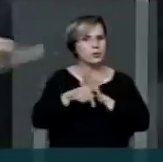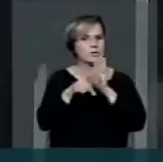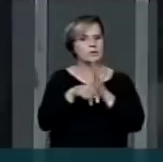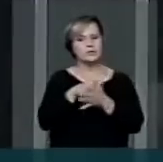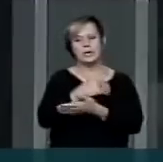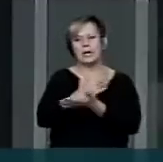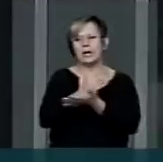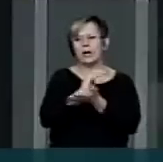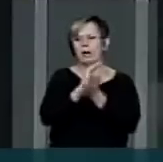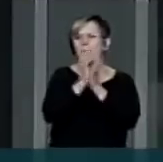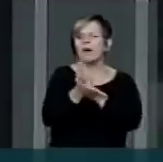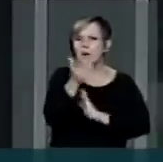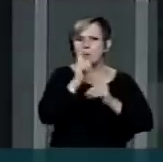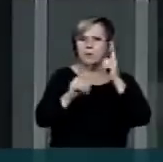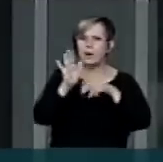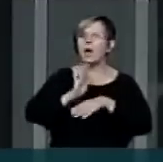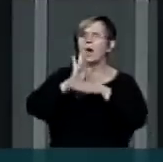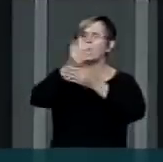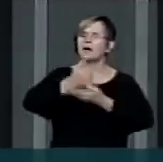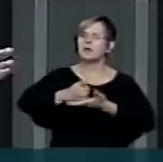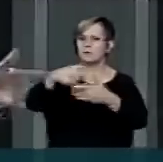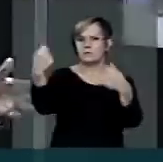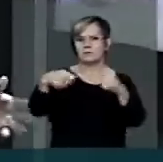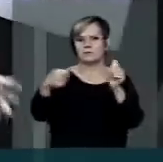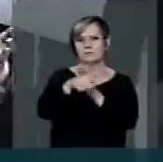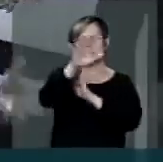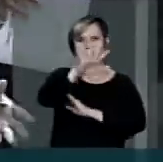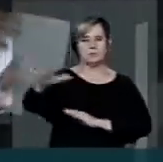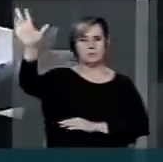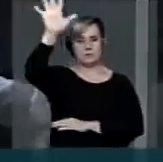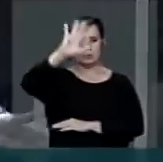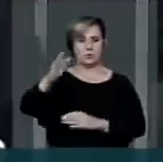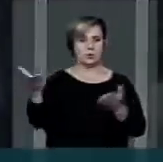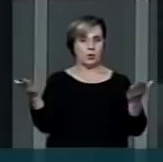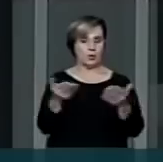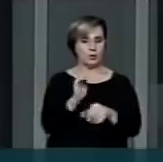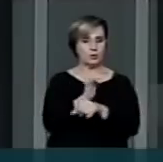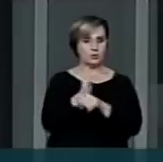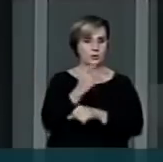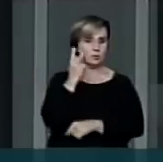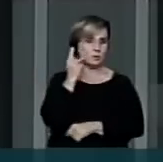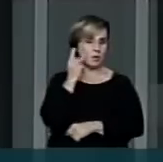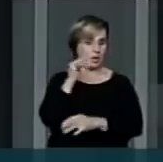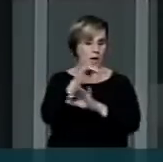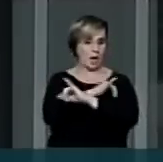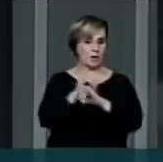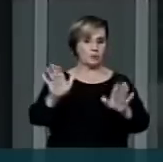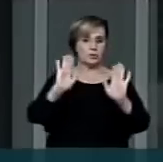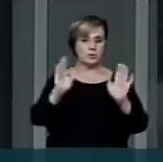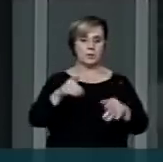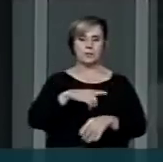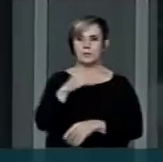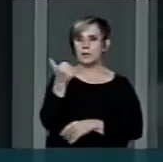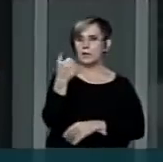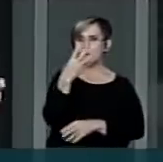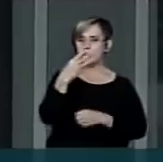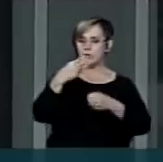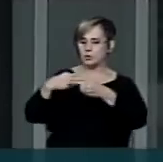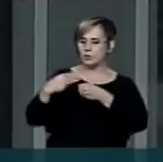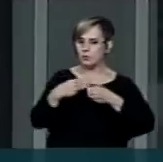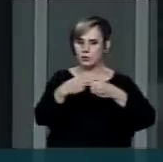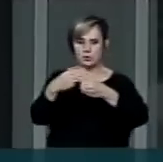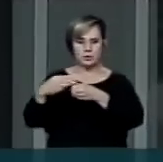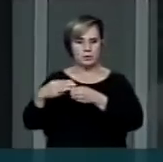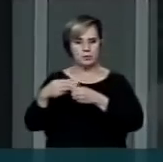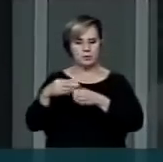pública para atender a essas demandas. Hoje, no Ceará, no jornal de hoje, Dicil, já são 14 municípios e que em sua